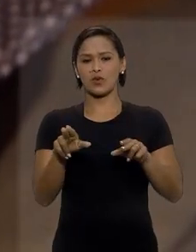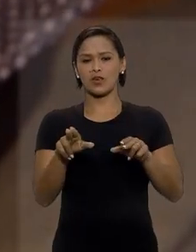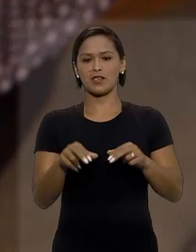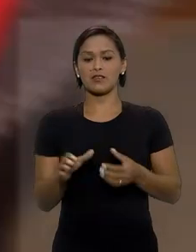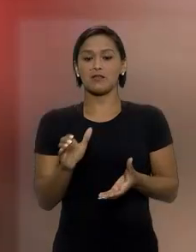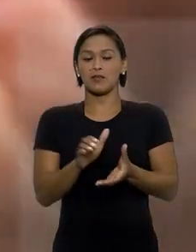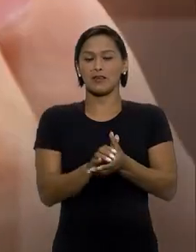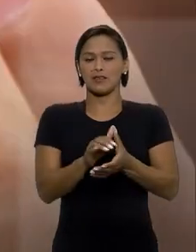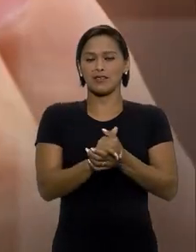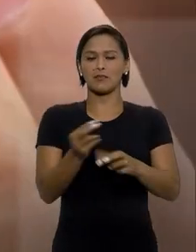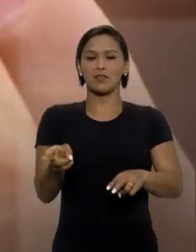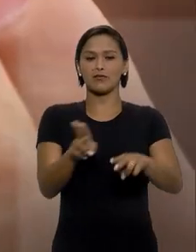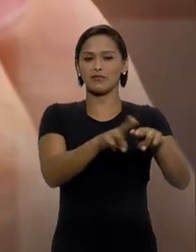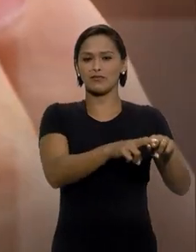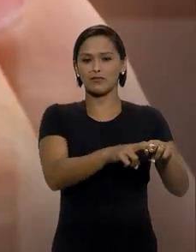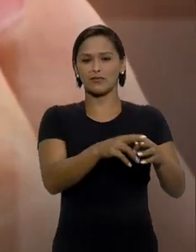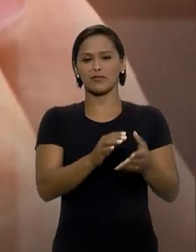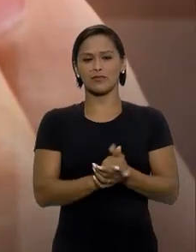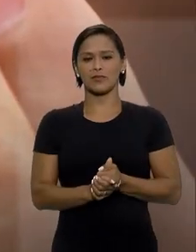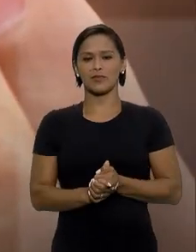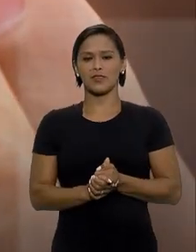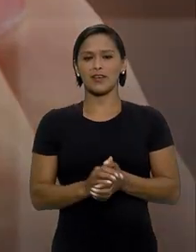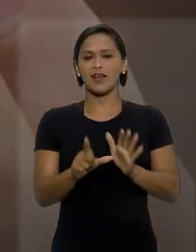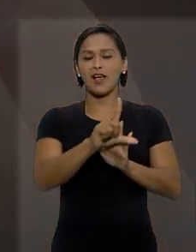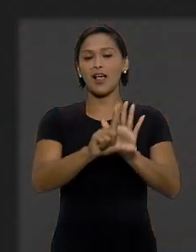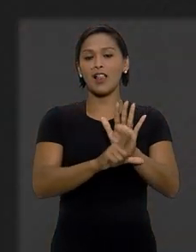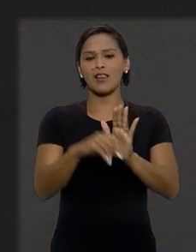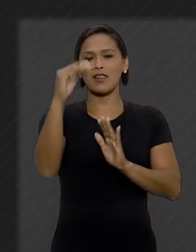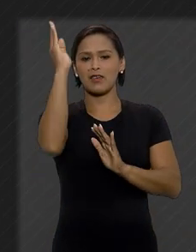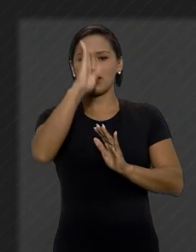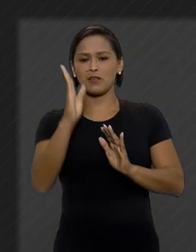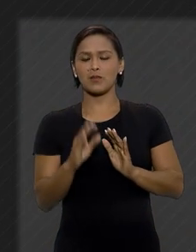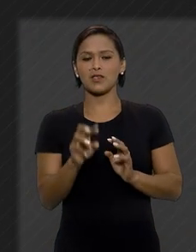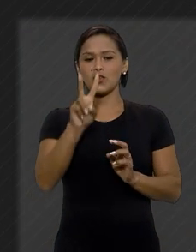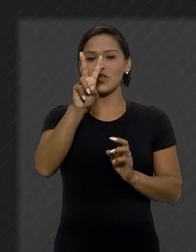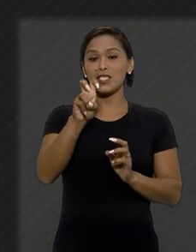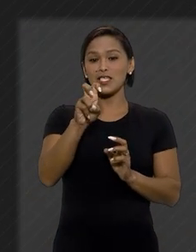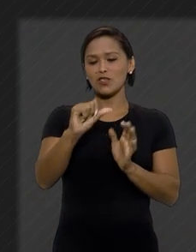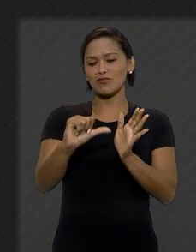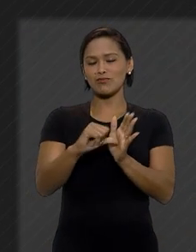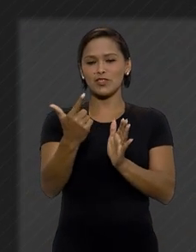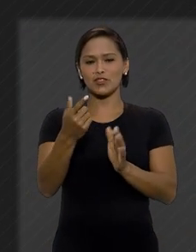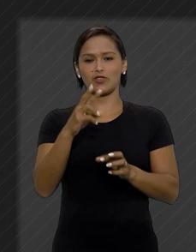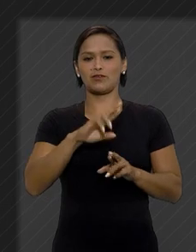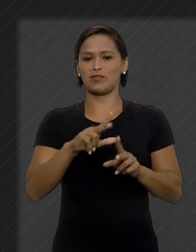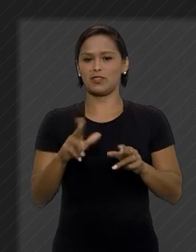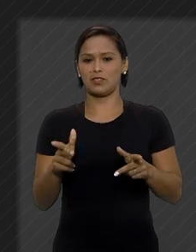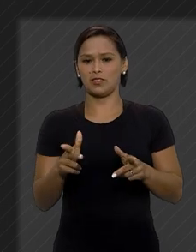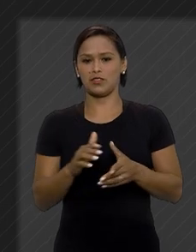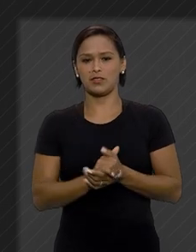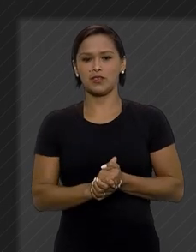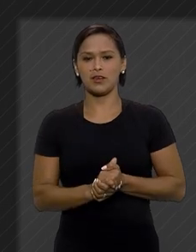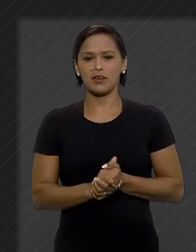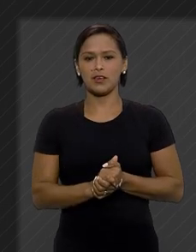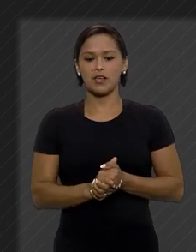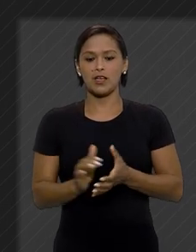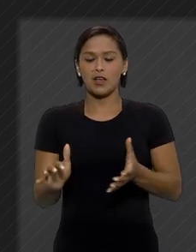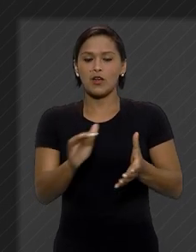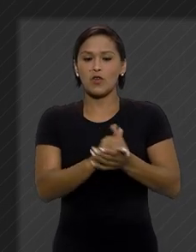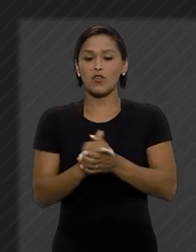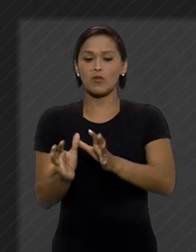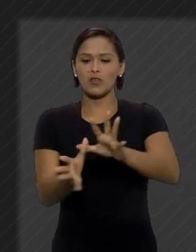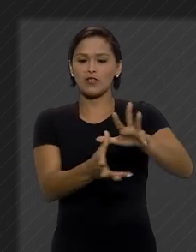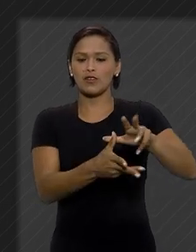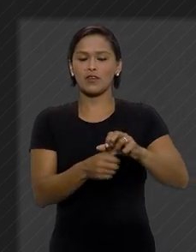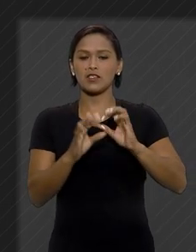regras são iguais para casamentos e uniões estáveis. A legislação brasileira prevê cinco tipos de regime matrimonial de bens.